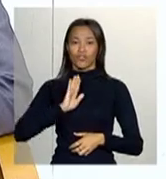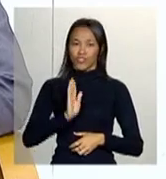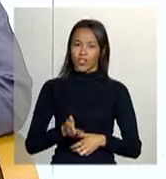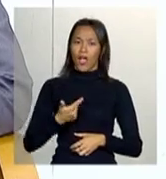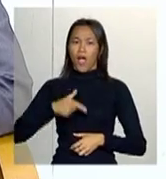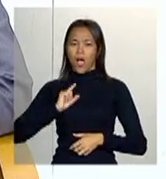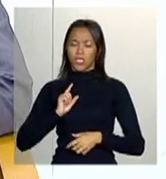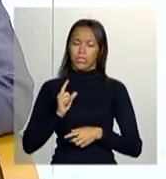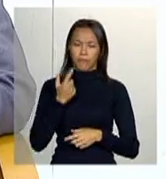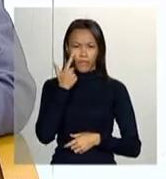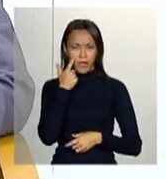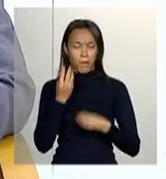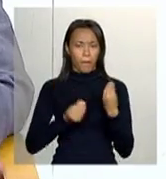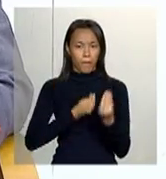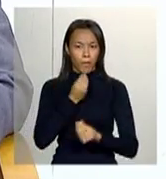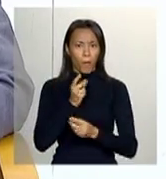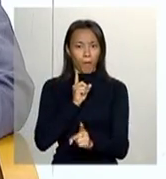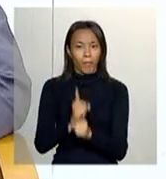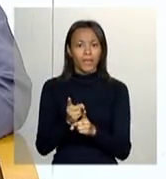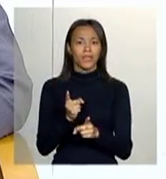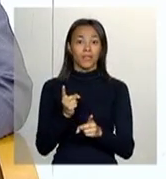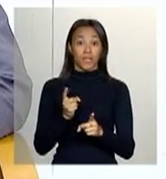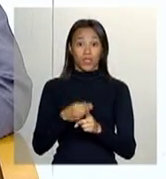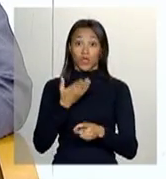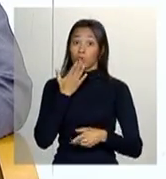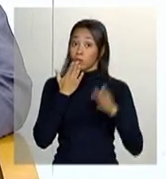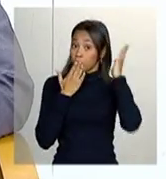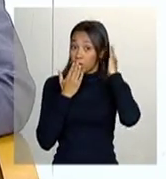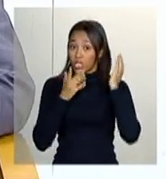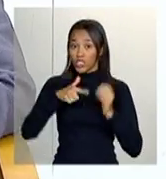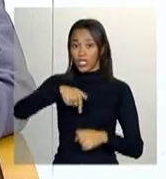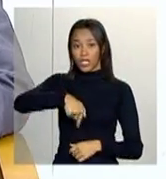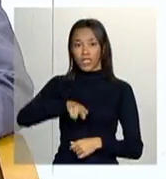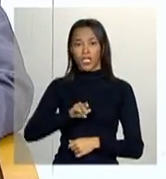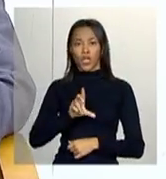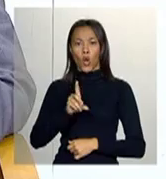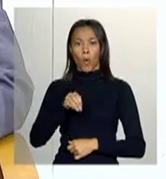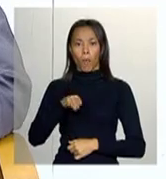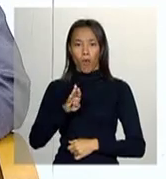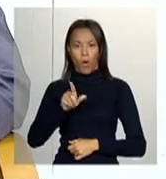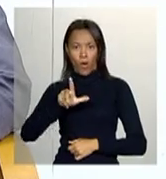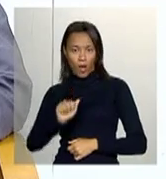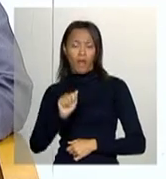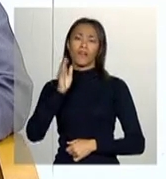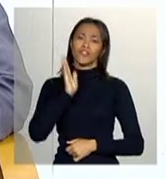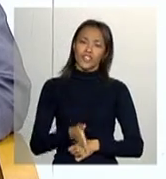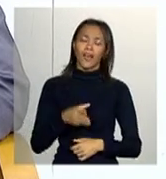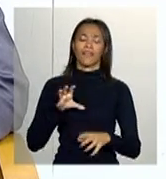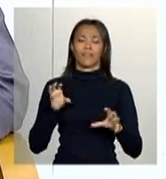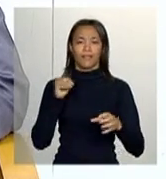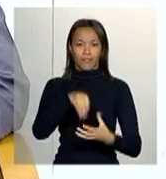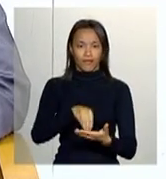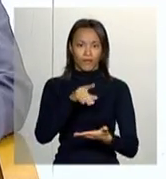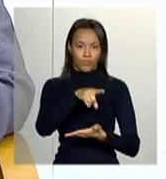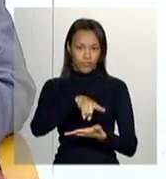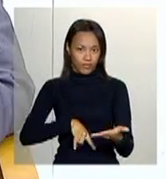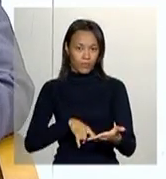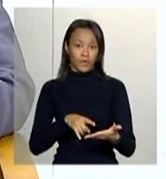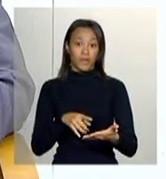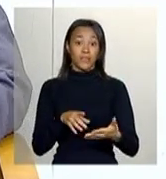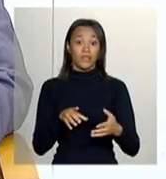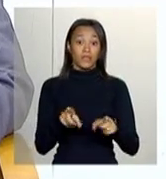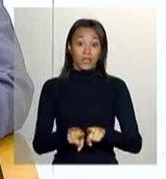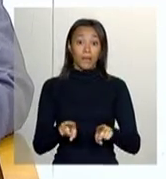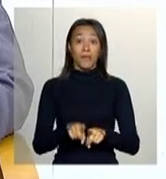questão mais étnica mesmo de indígenas e quilombolas. Então, esse trabalho já é feito dentro do formulário Mas era só isso. E